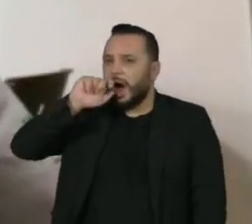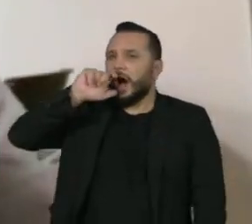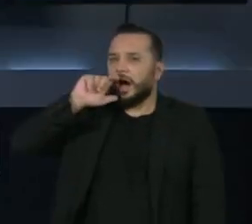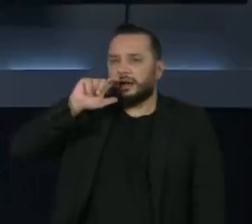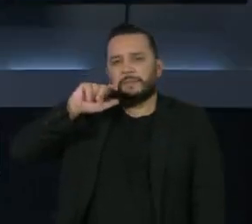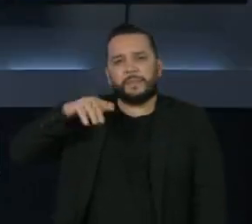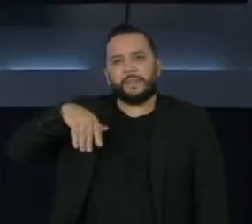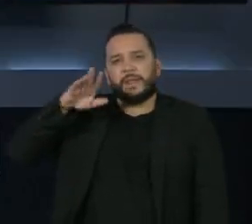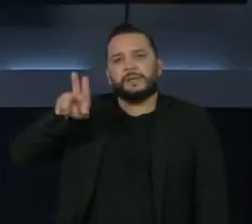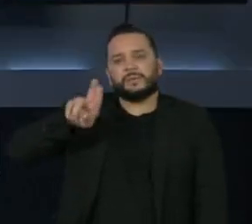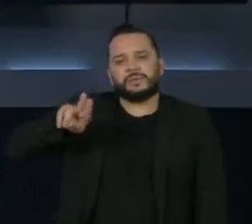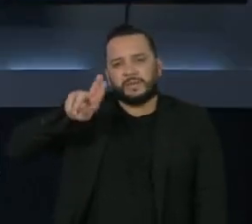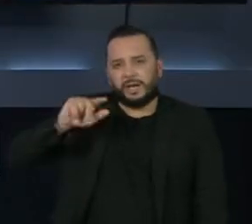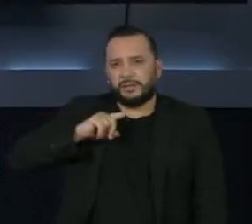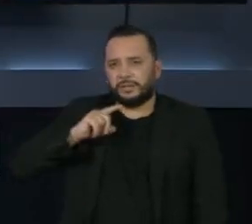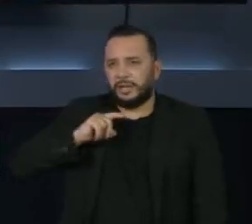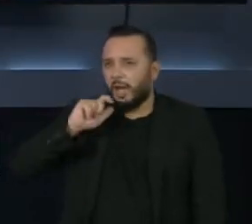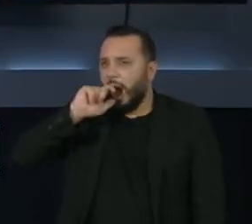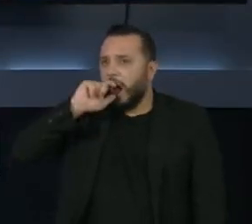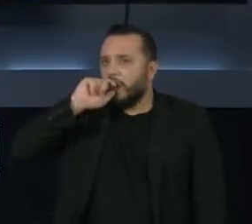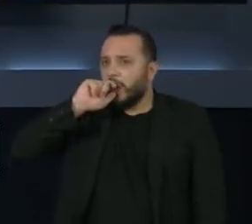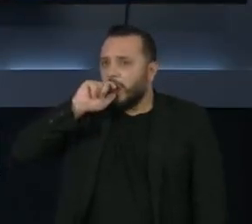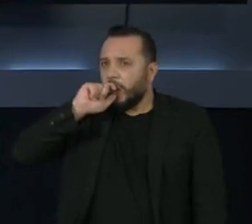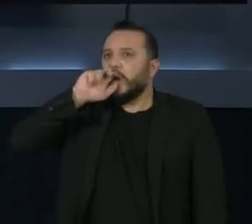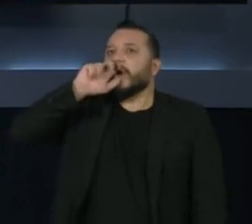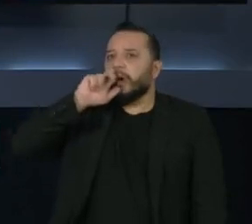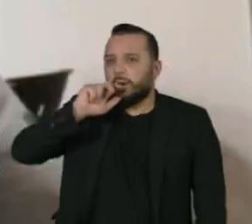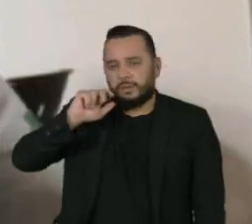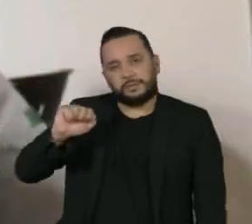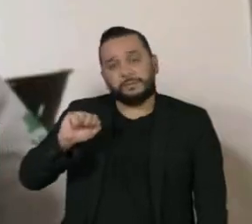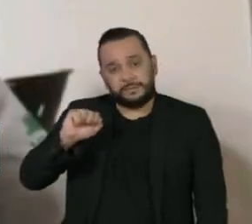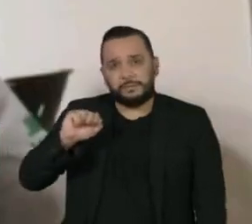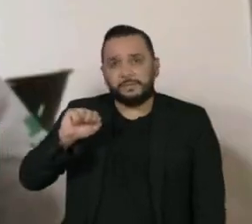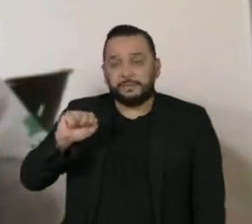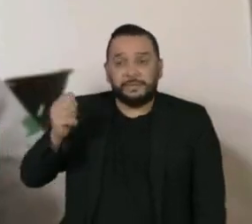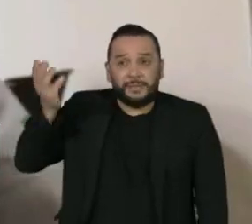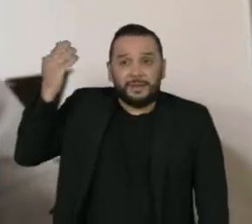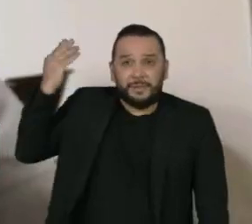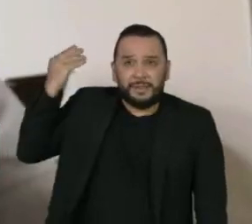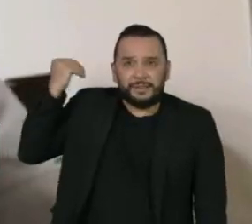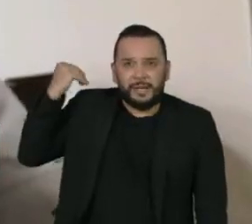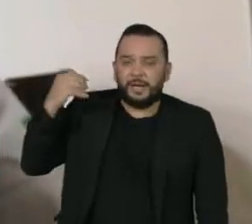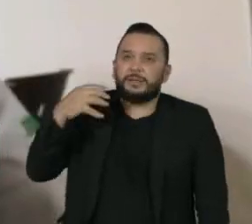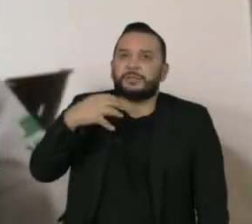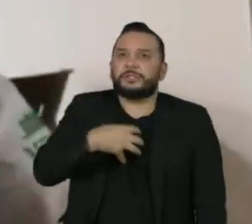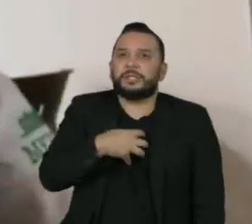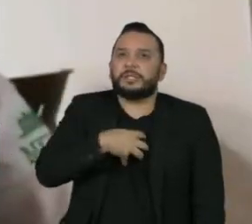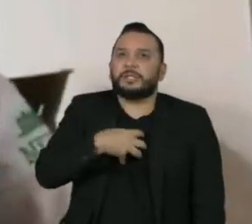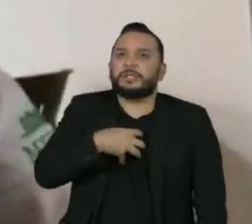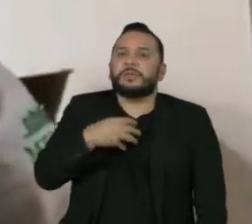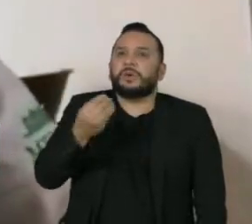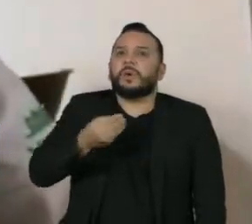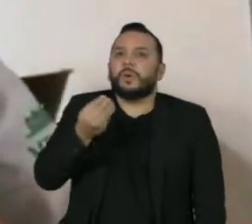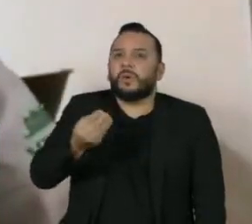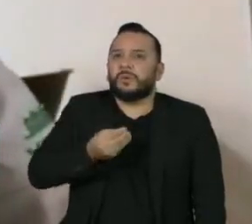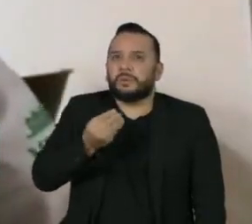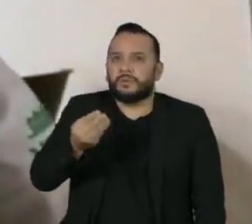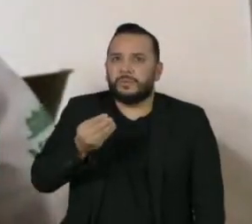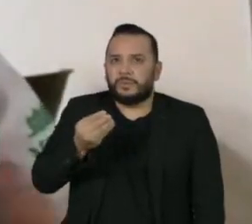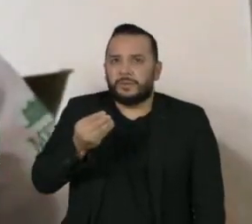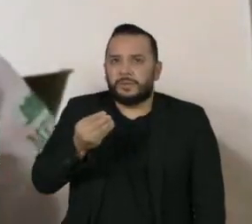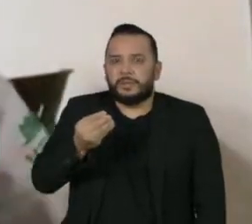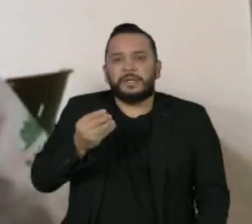spray, o aerosol dosimetrado, que a gente fala, spray, antigamente, ele era usado